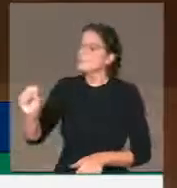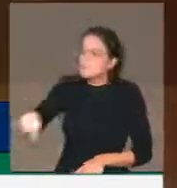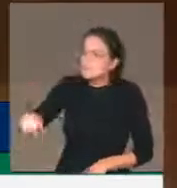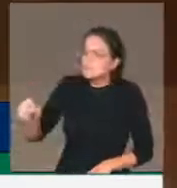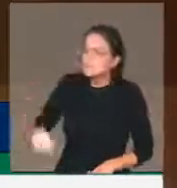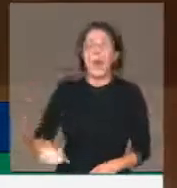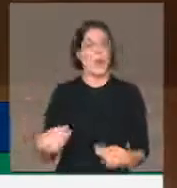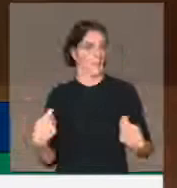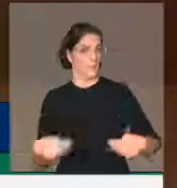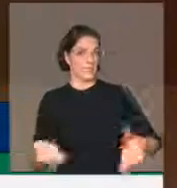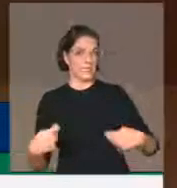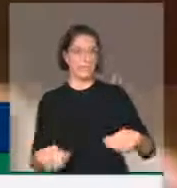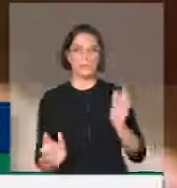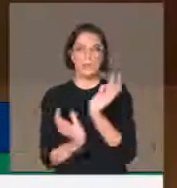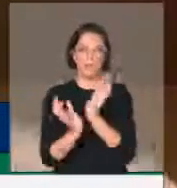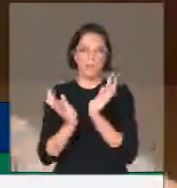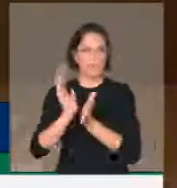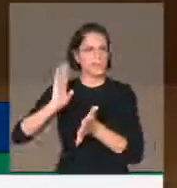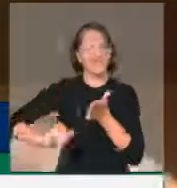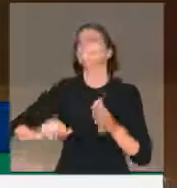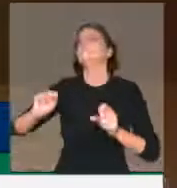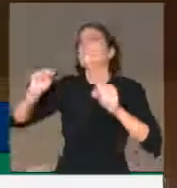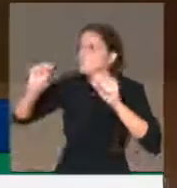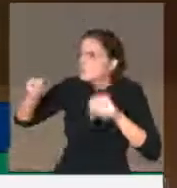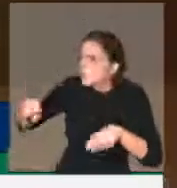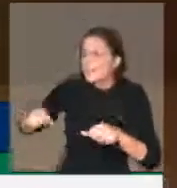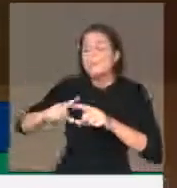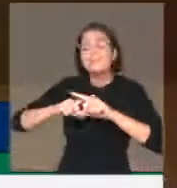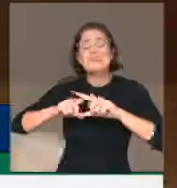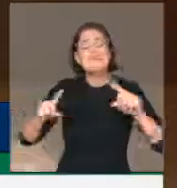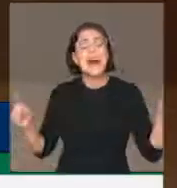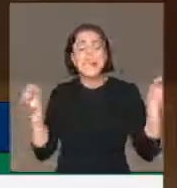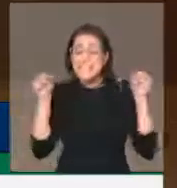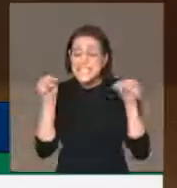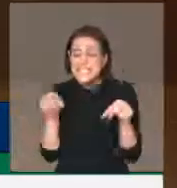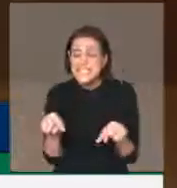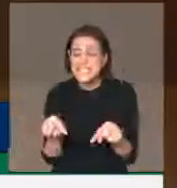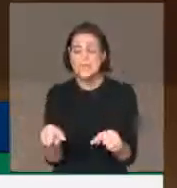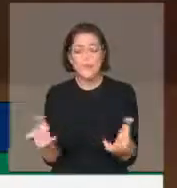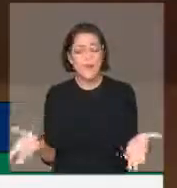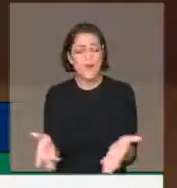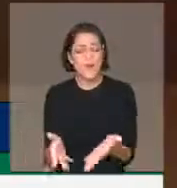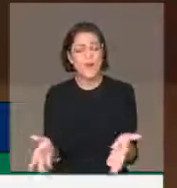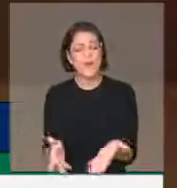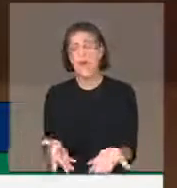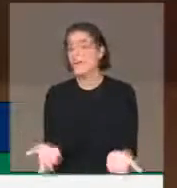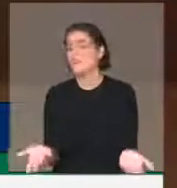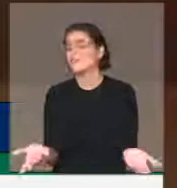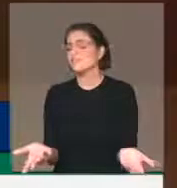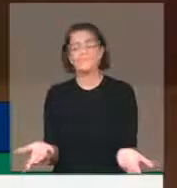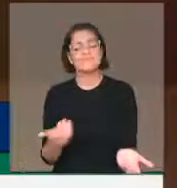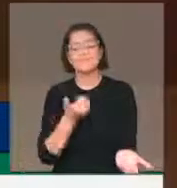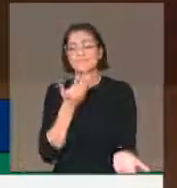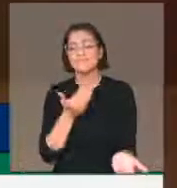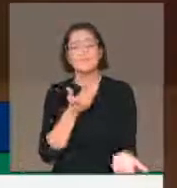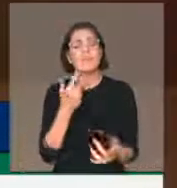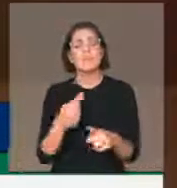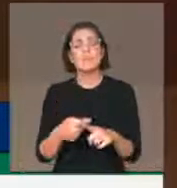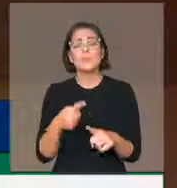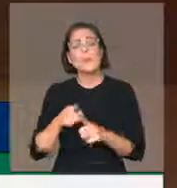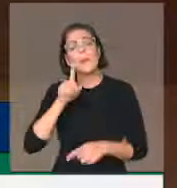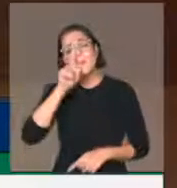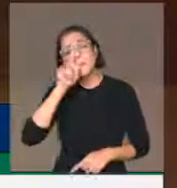Claro que sim. Mas o que essa medida está fazendo é, na prática, colocar em risco todos os